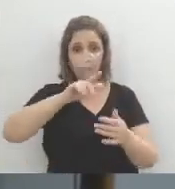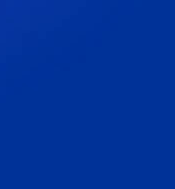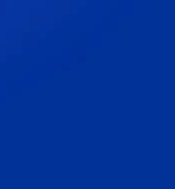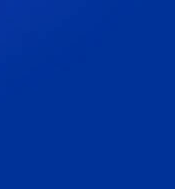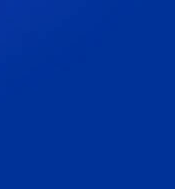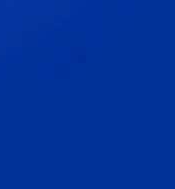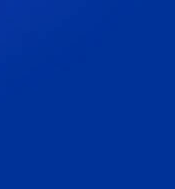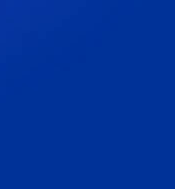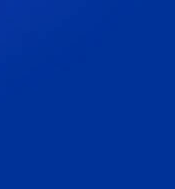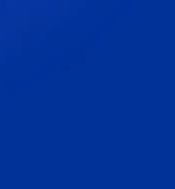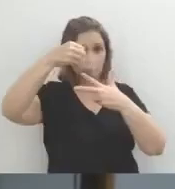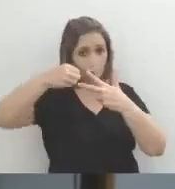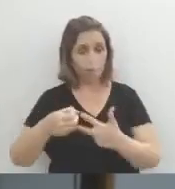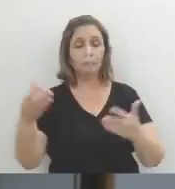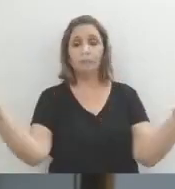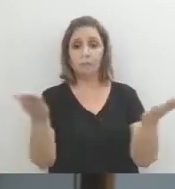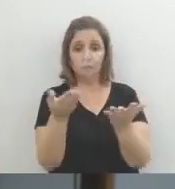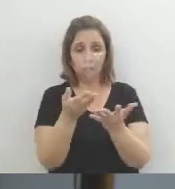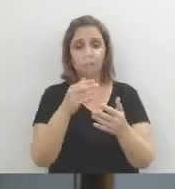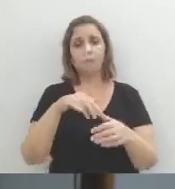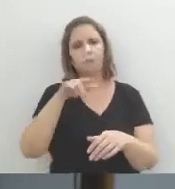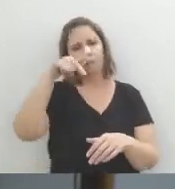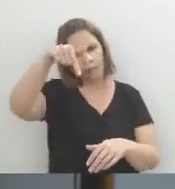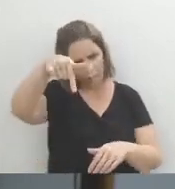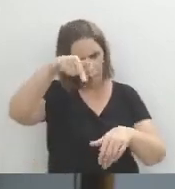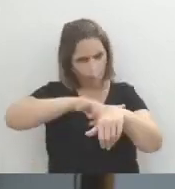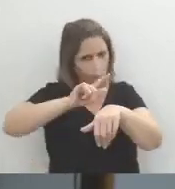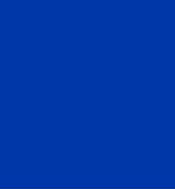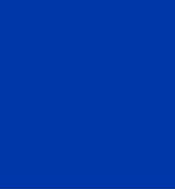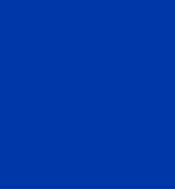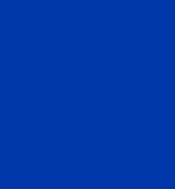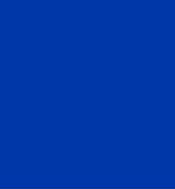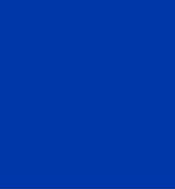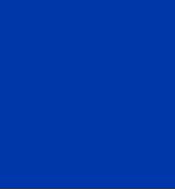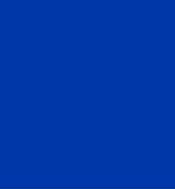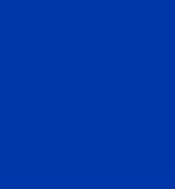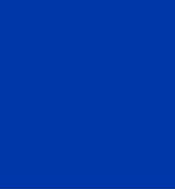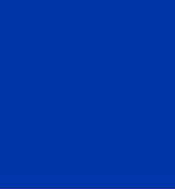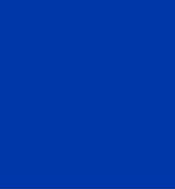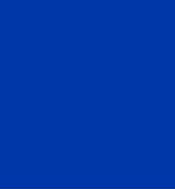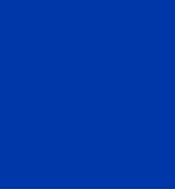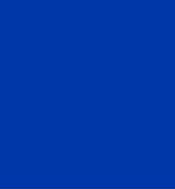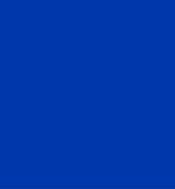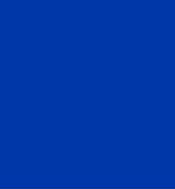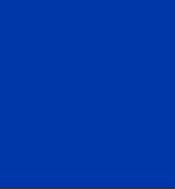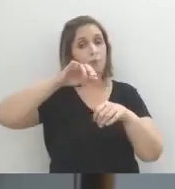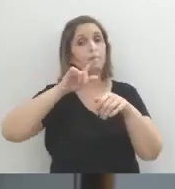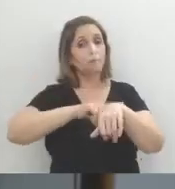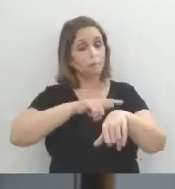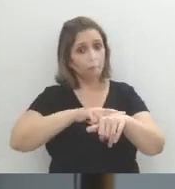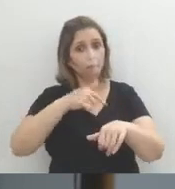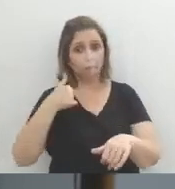provas do vestibular, para o Enem, hoje, a partir das 7 horas da noite, hoje, às 19 horas,